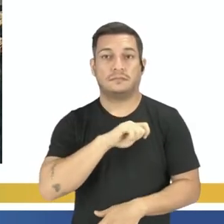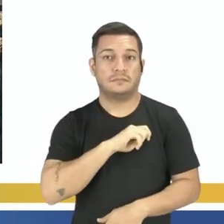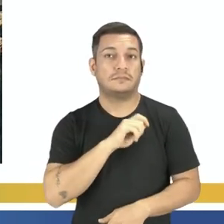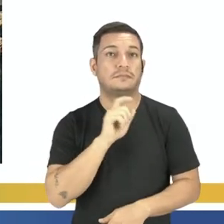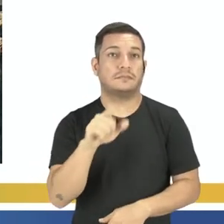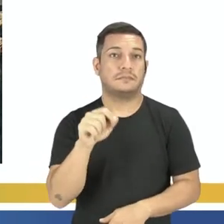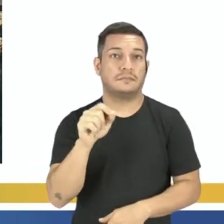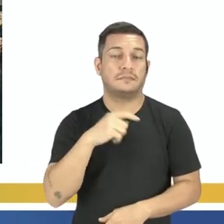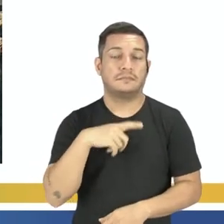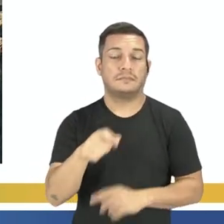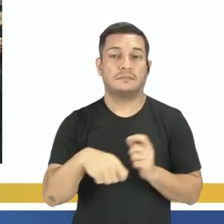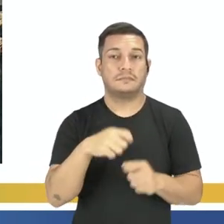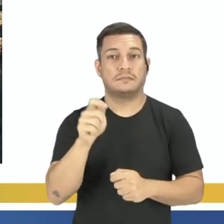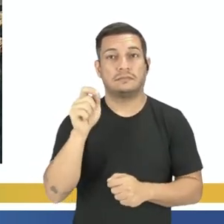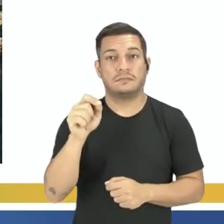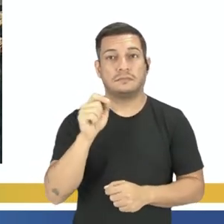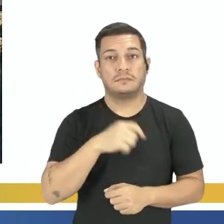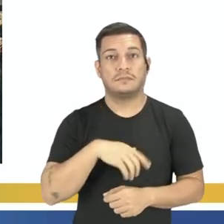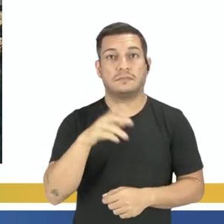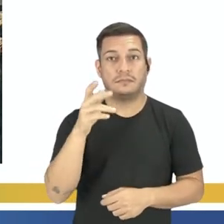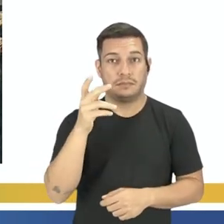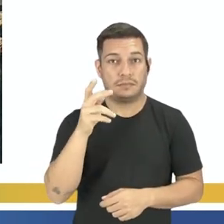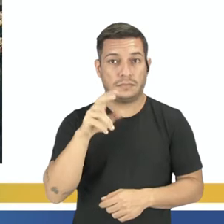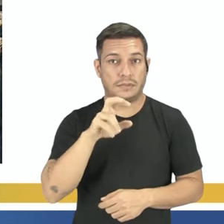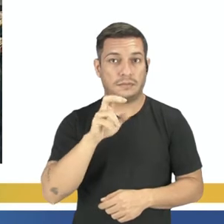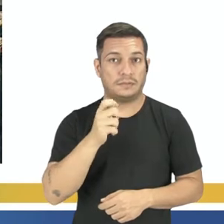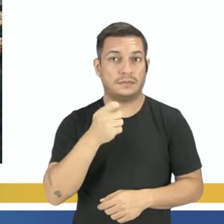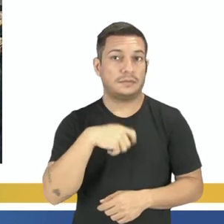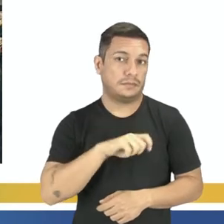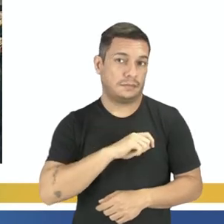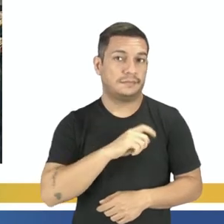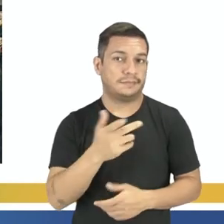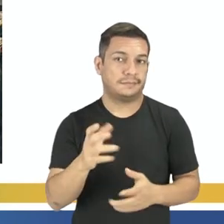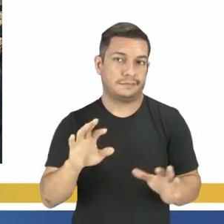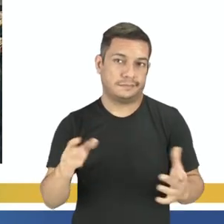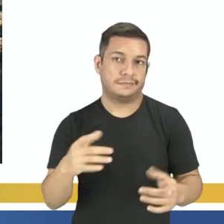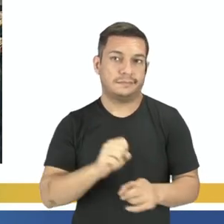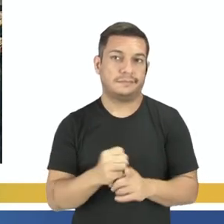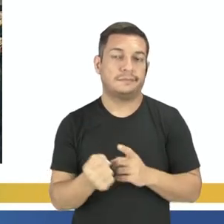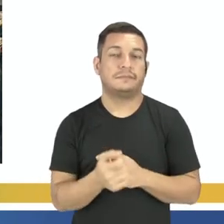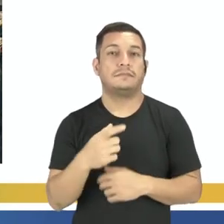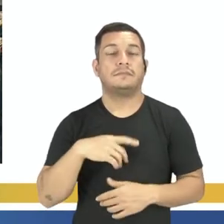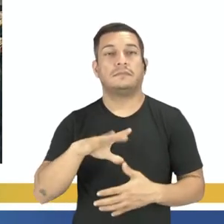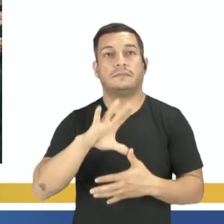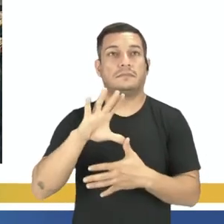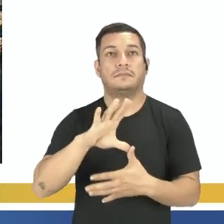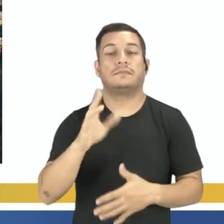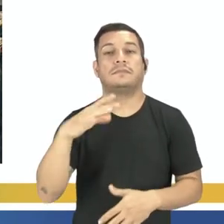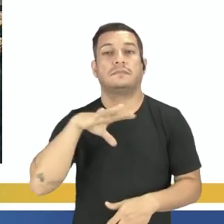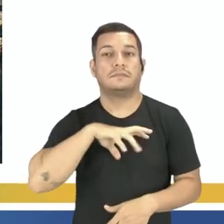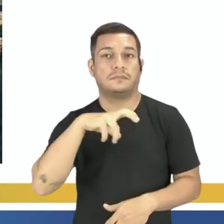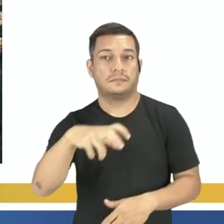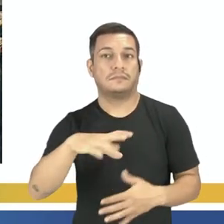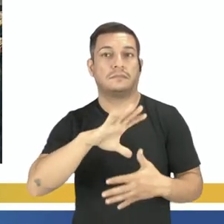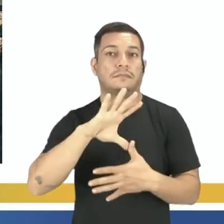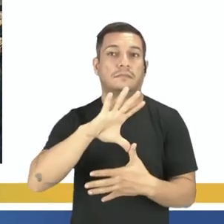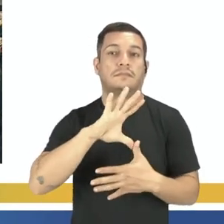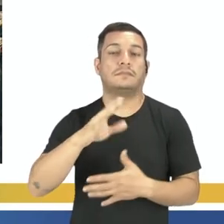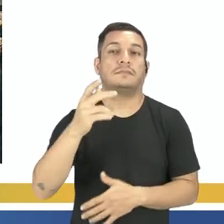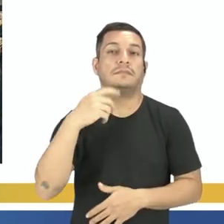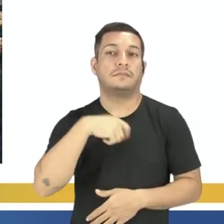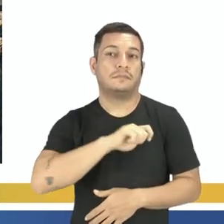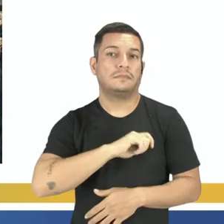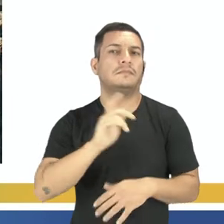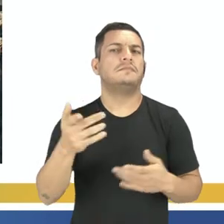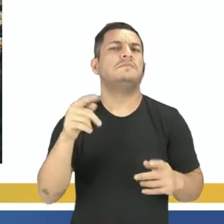Espanhola era dominada diretamente pelos espanhóis. É óbvio, né? E temos a América Portuguesa e a América Espanhola. E o que tem a ver com os Estados Unidos?